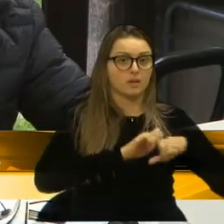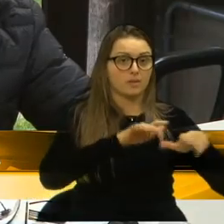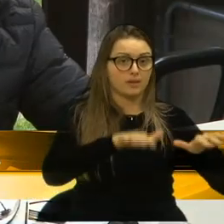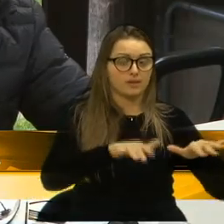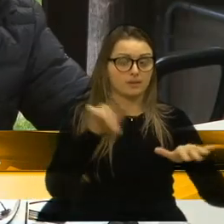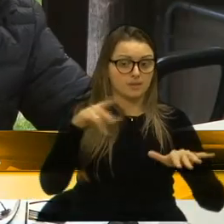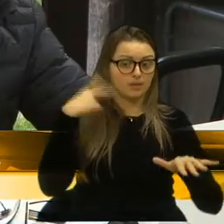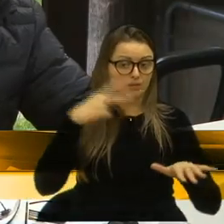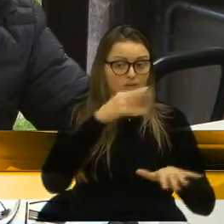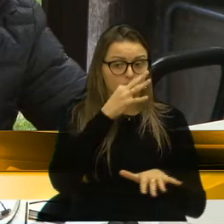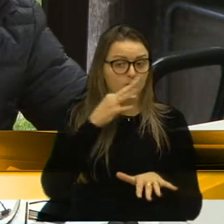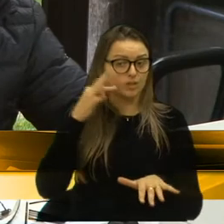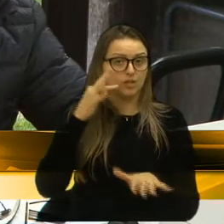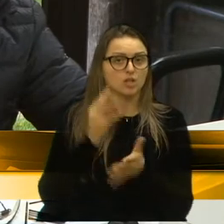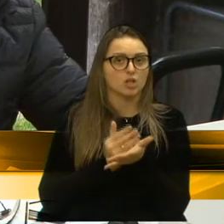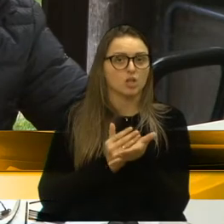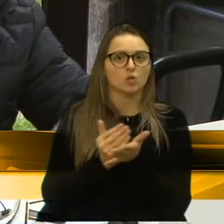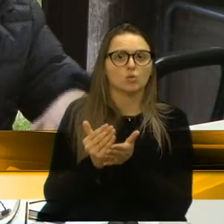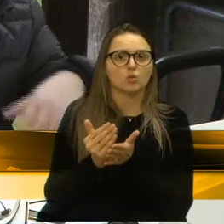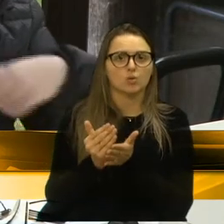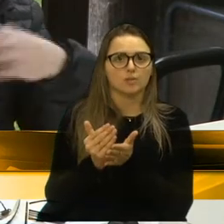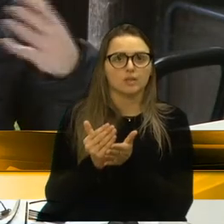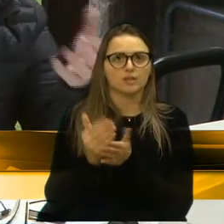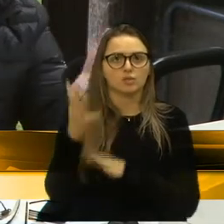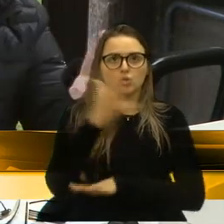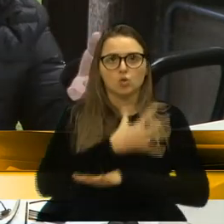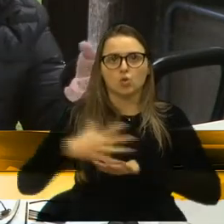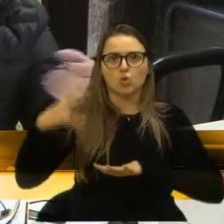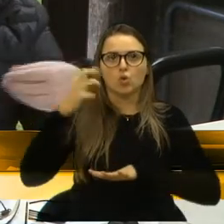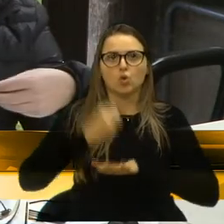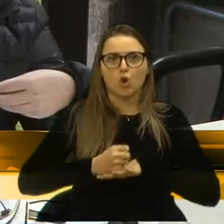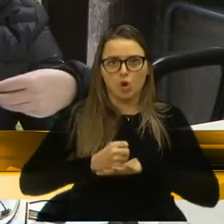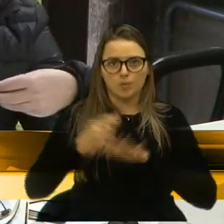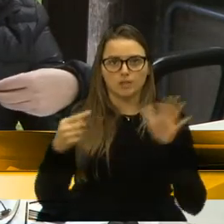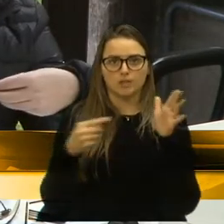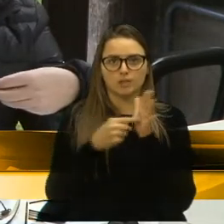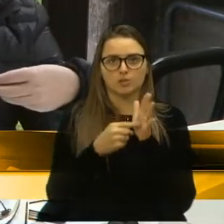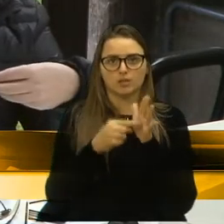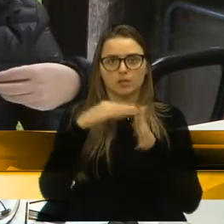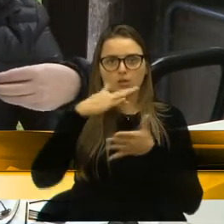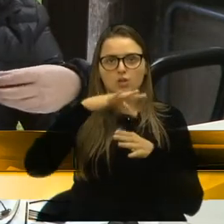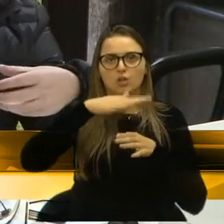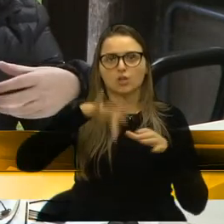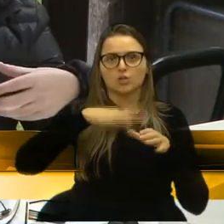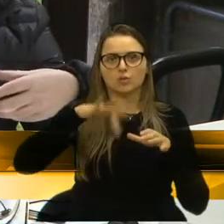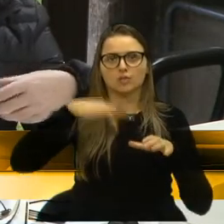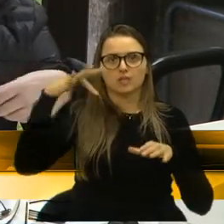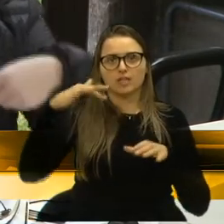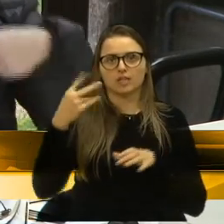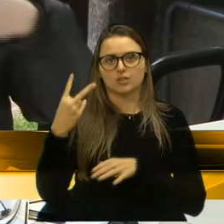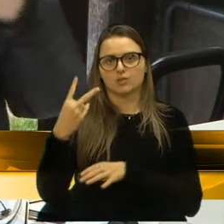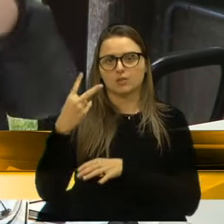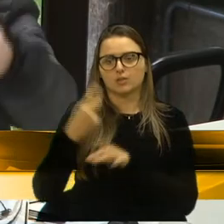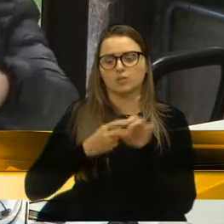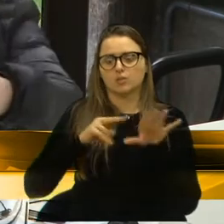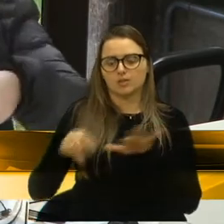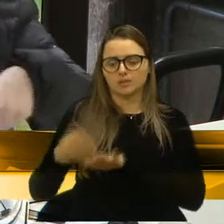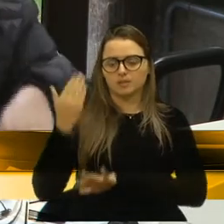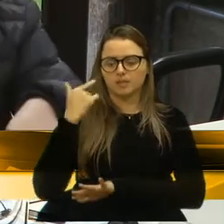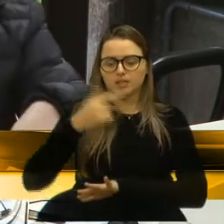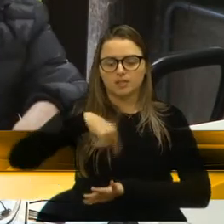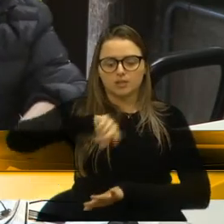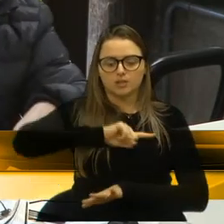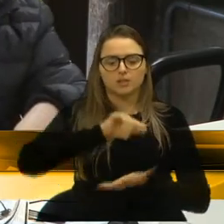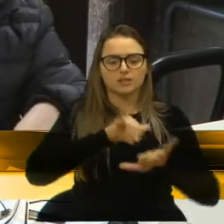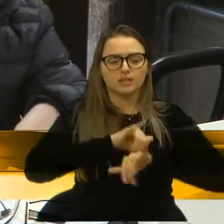início, quando aquele golpe denunciado no Fantástico, há umas duas semanas atrás, nós alertamos sobre isso, inclusive no